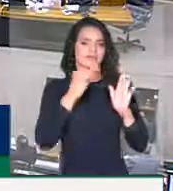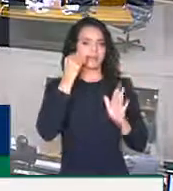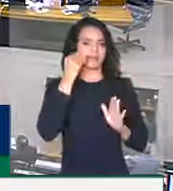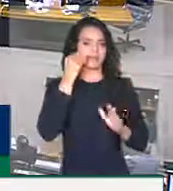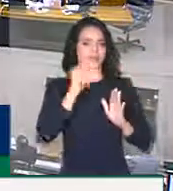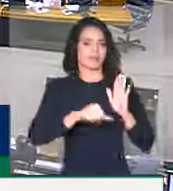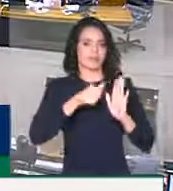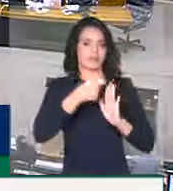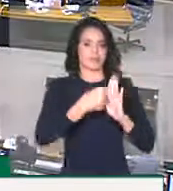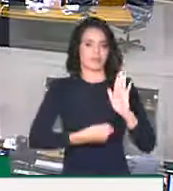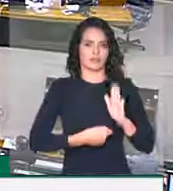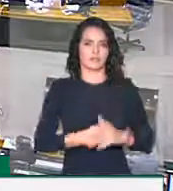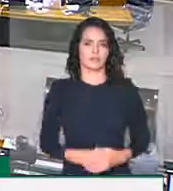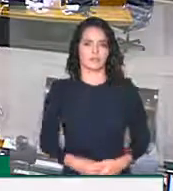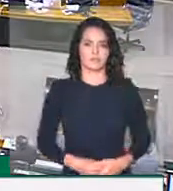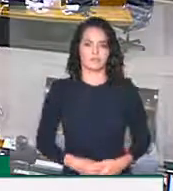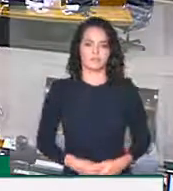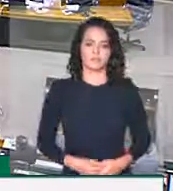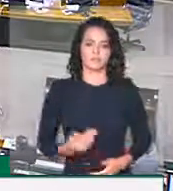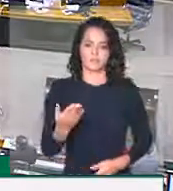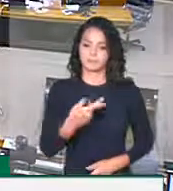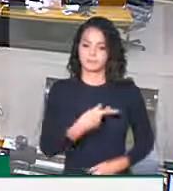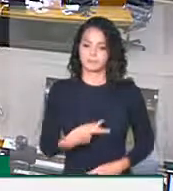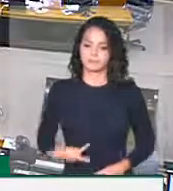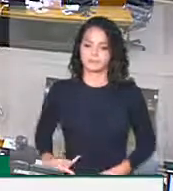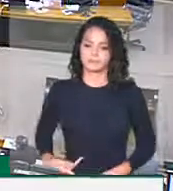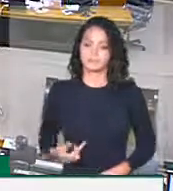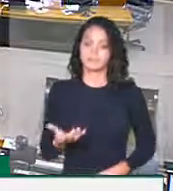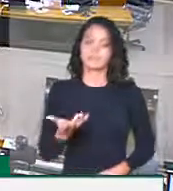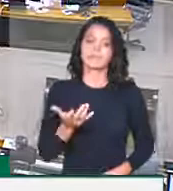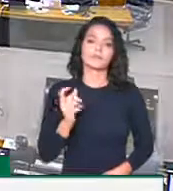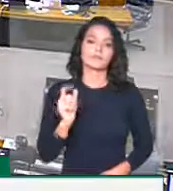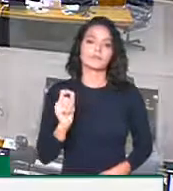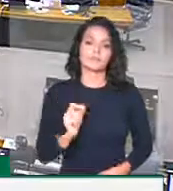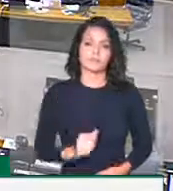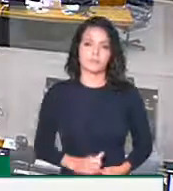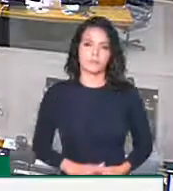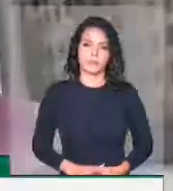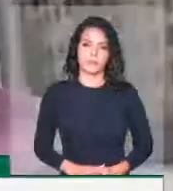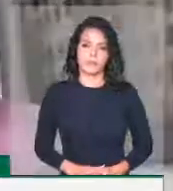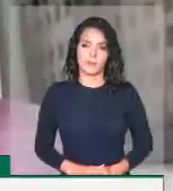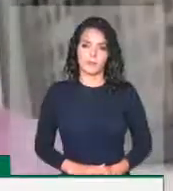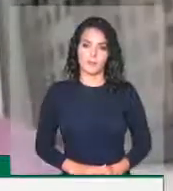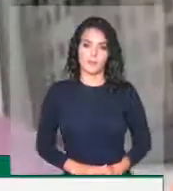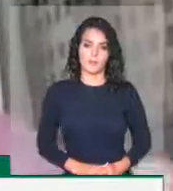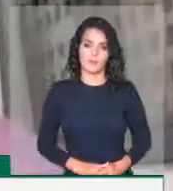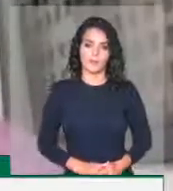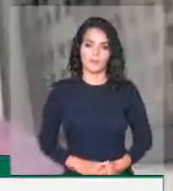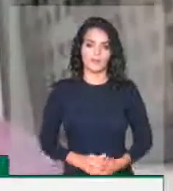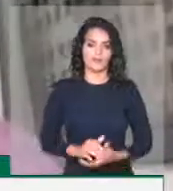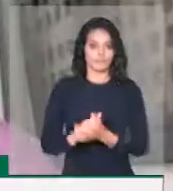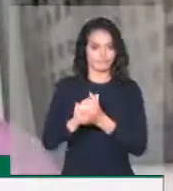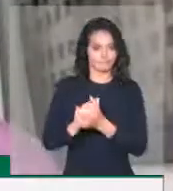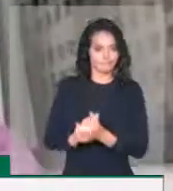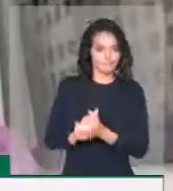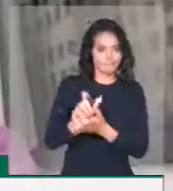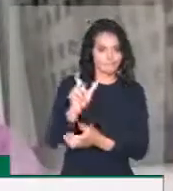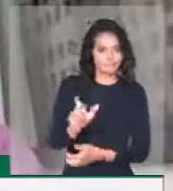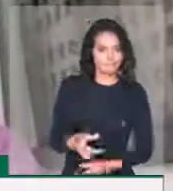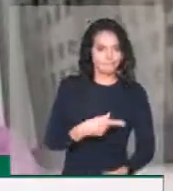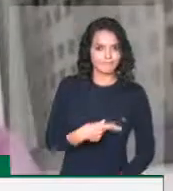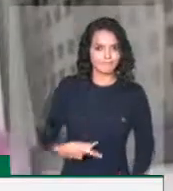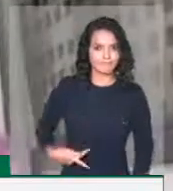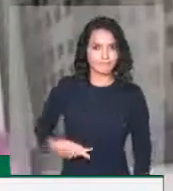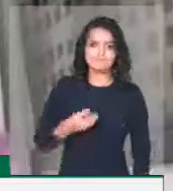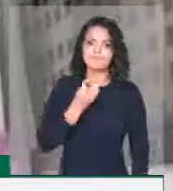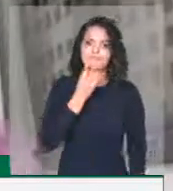Senhor presidente, eu gostaria em primeiro lugar nessa noite de comprometá-lo pelo seu